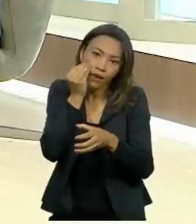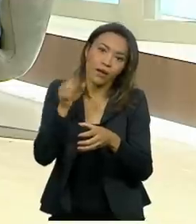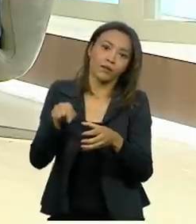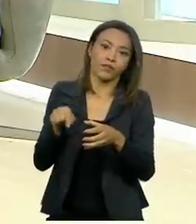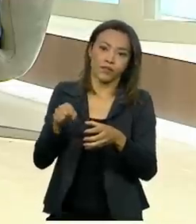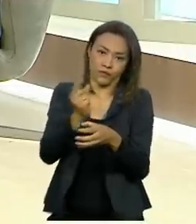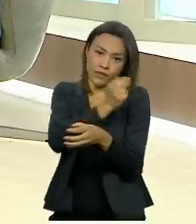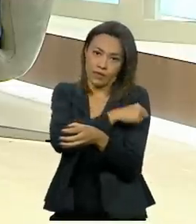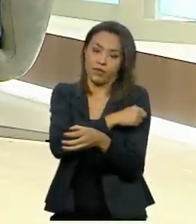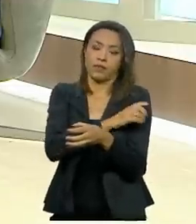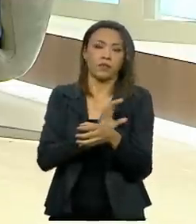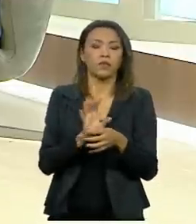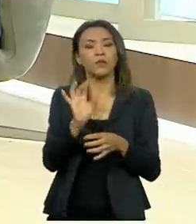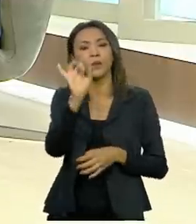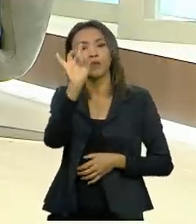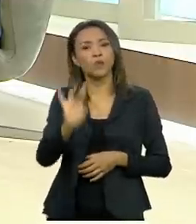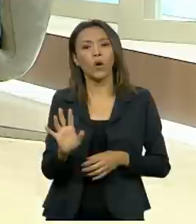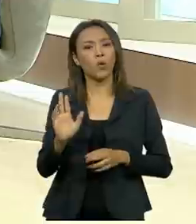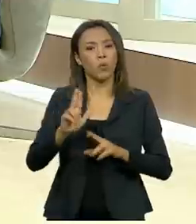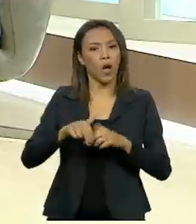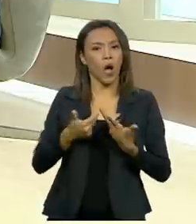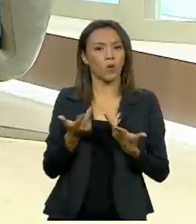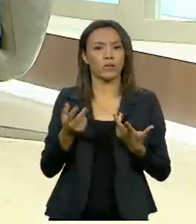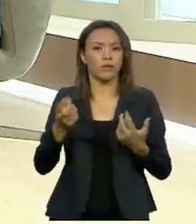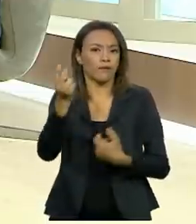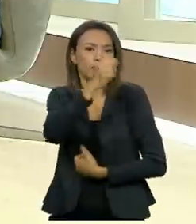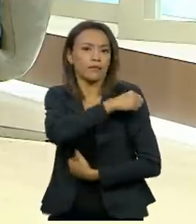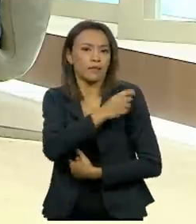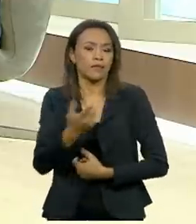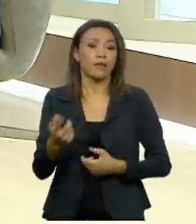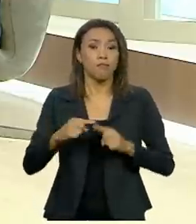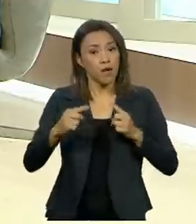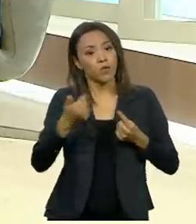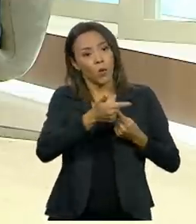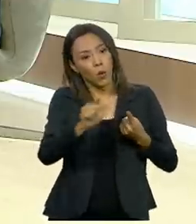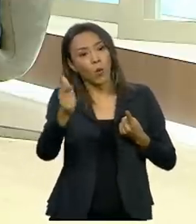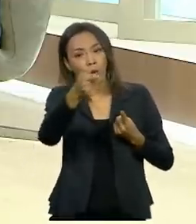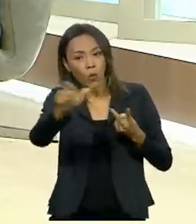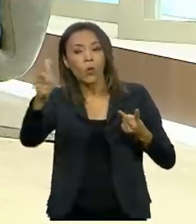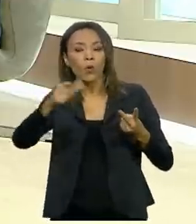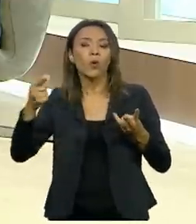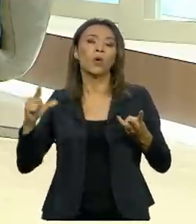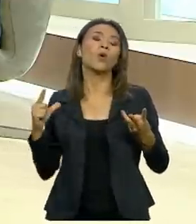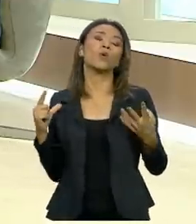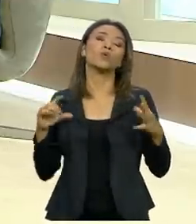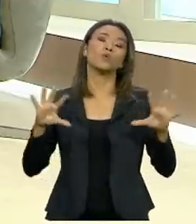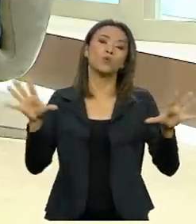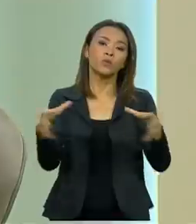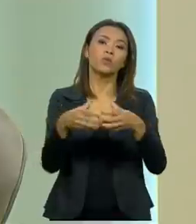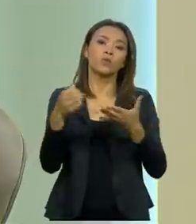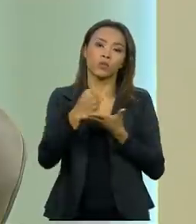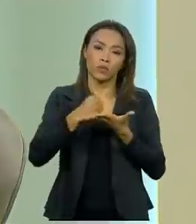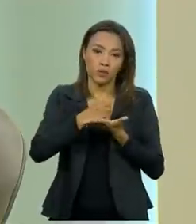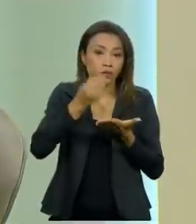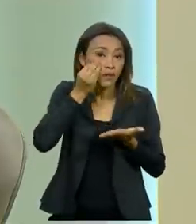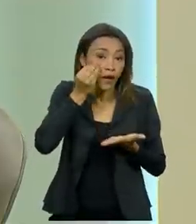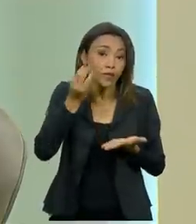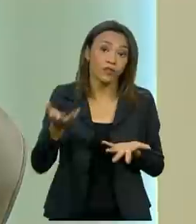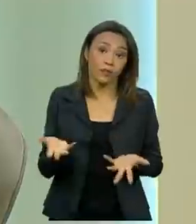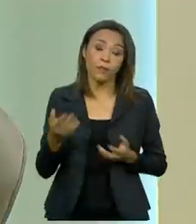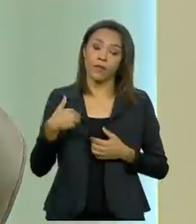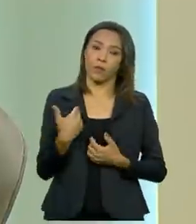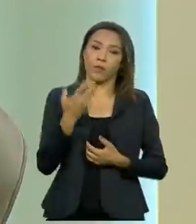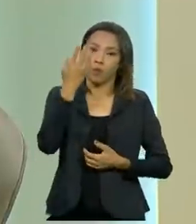Não é só em relação a vacinas, mas em relação a outros fármacos também. Então, no Brasil, nós temos